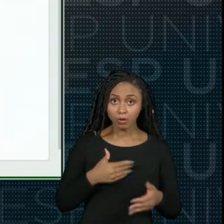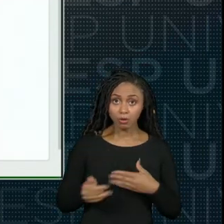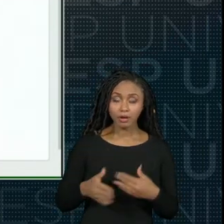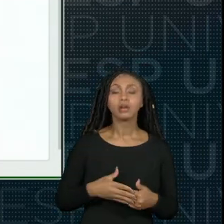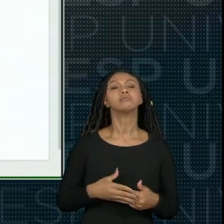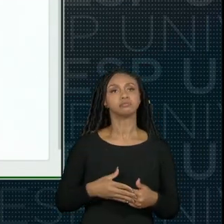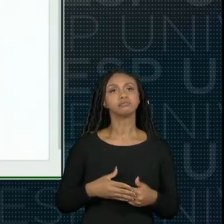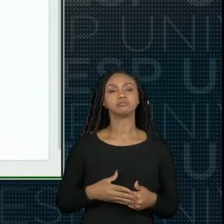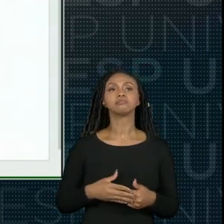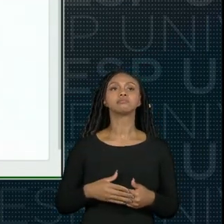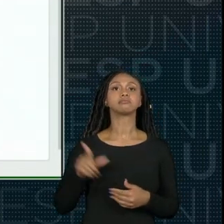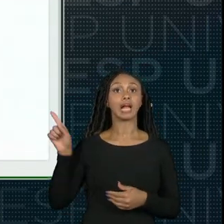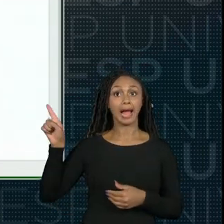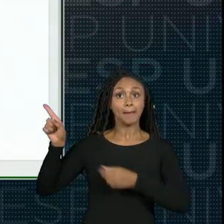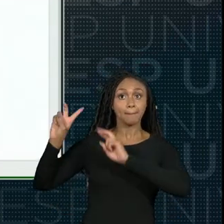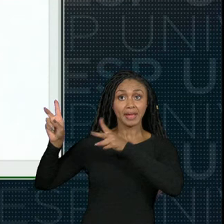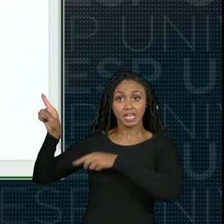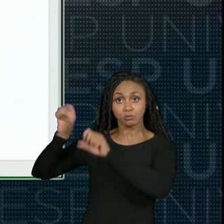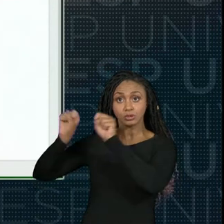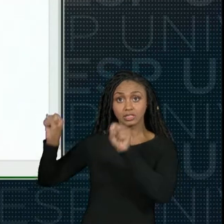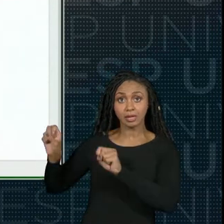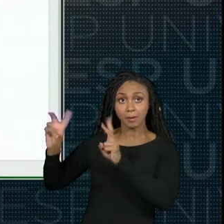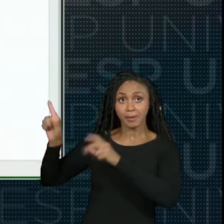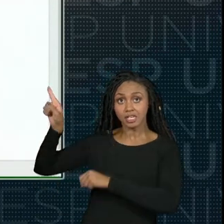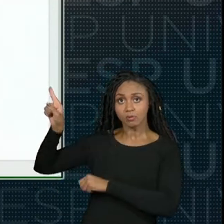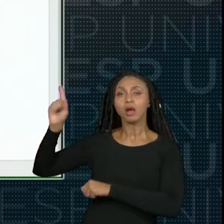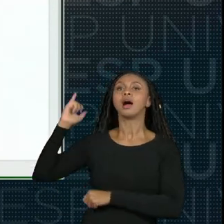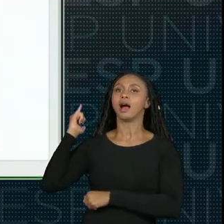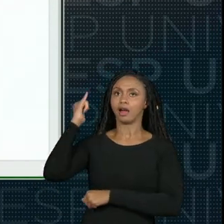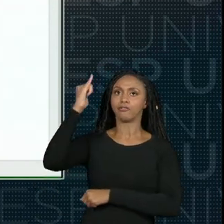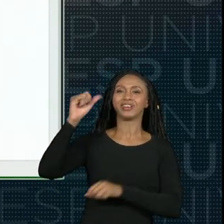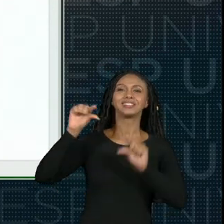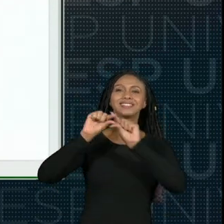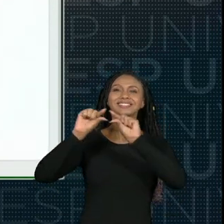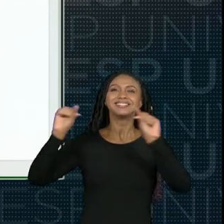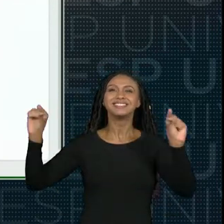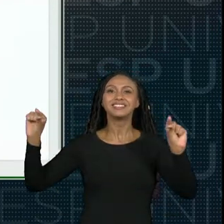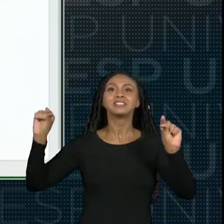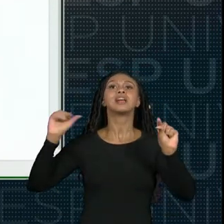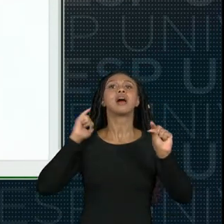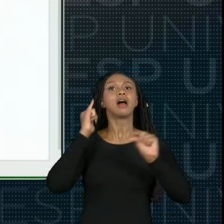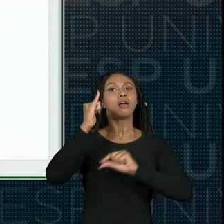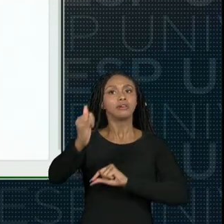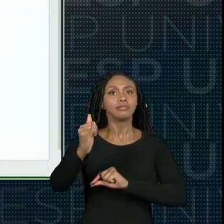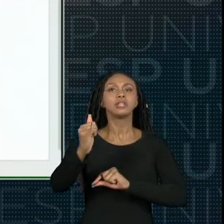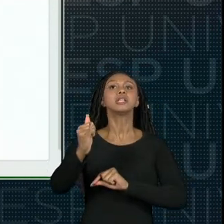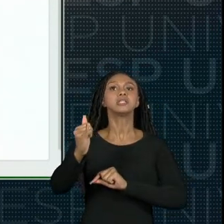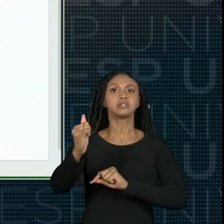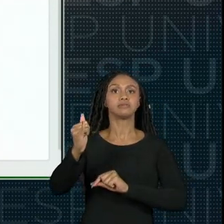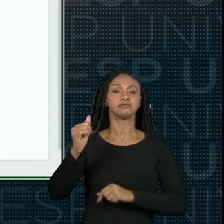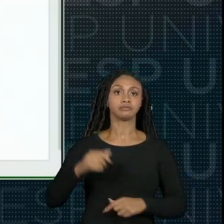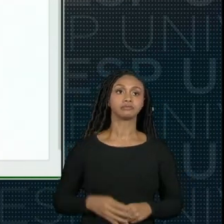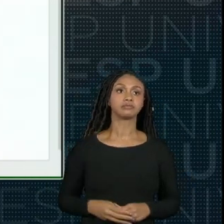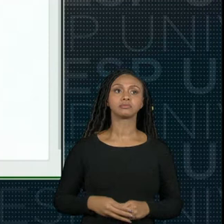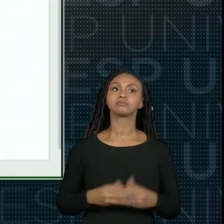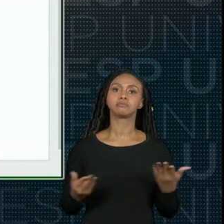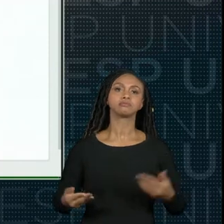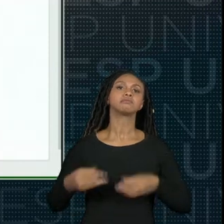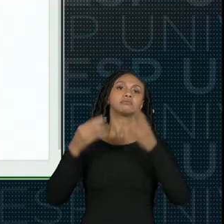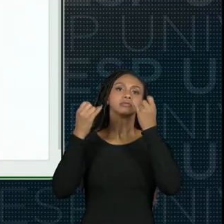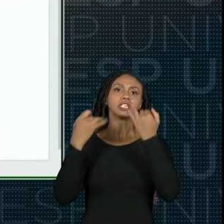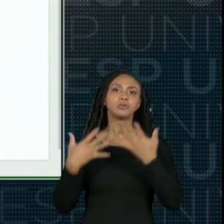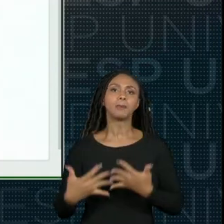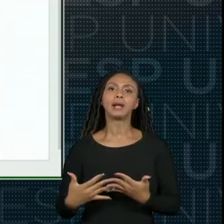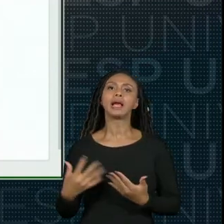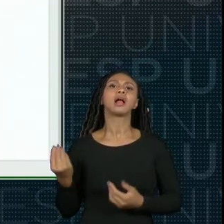aluno vai receber o feedback por aqui também nessa tabelinha vai constar a observação que justifique o